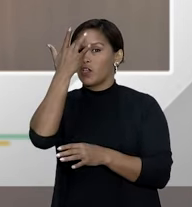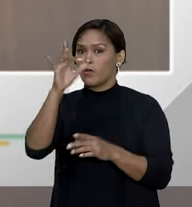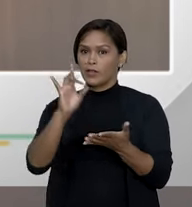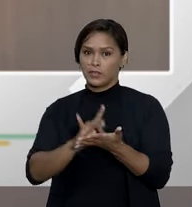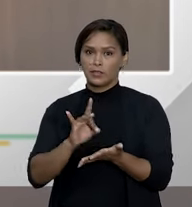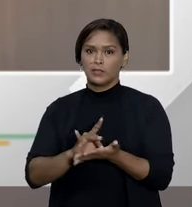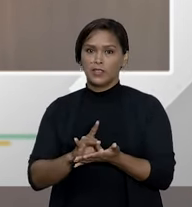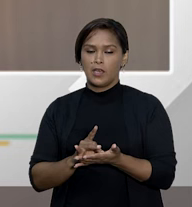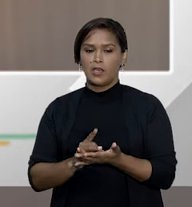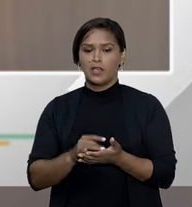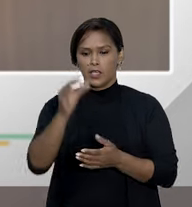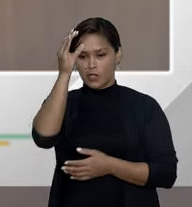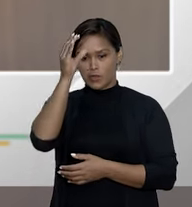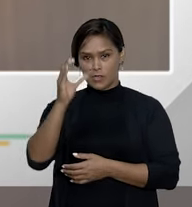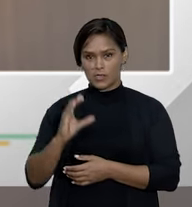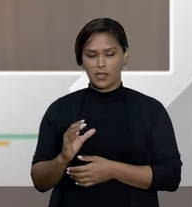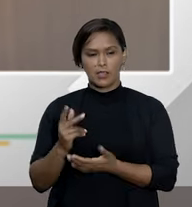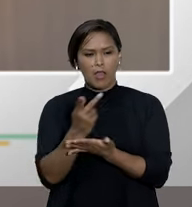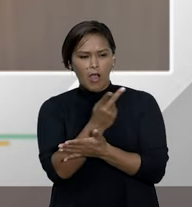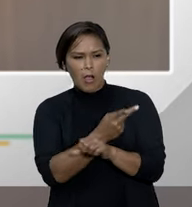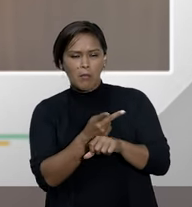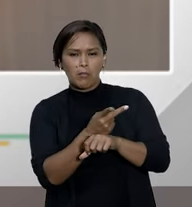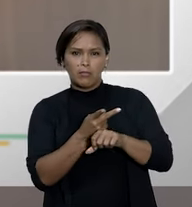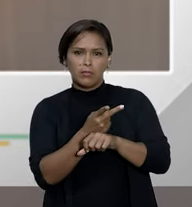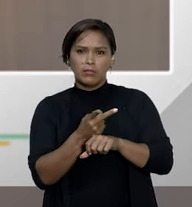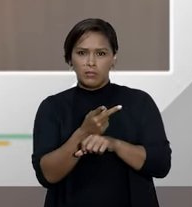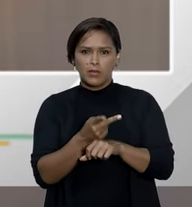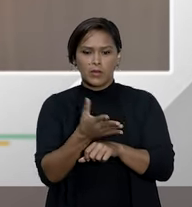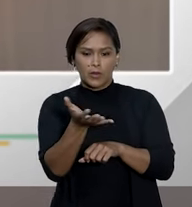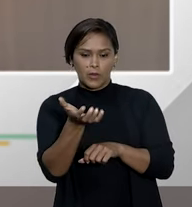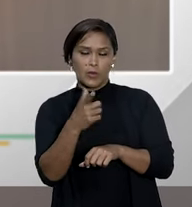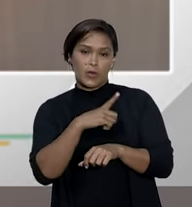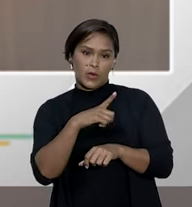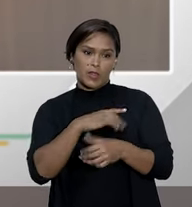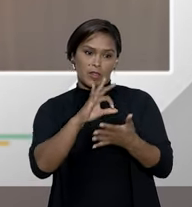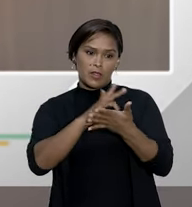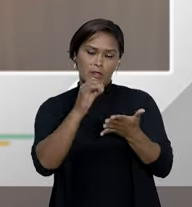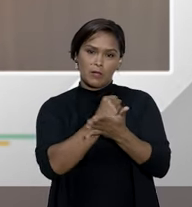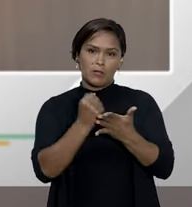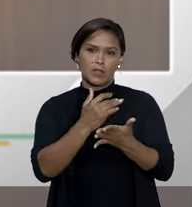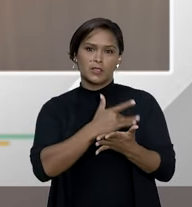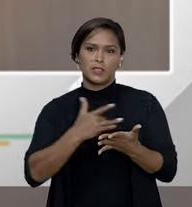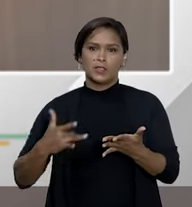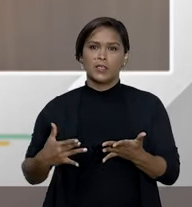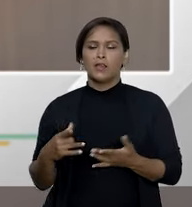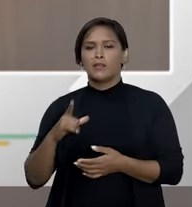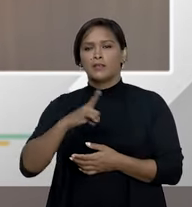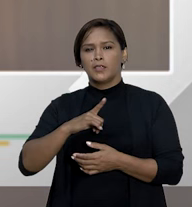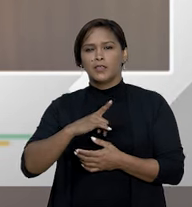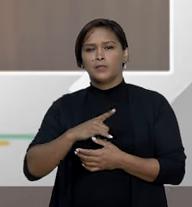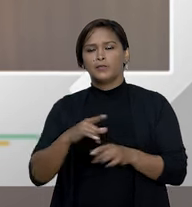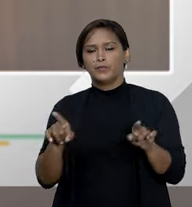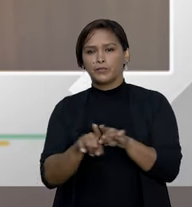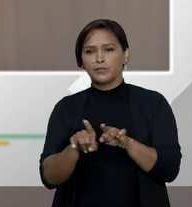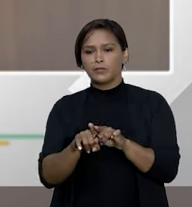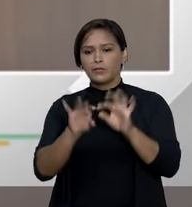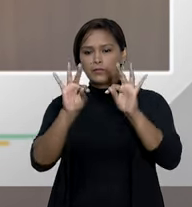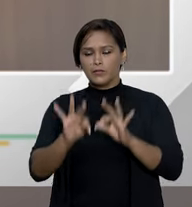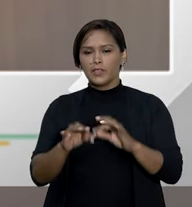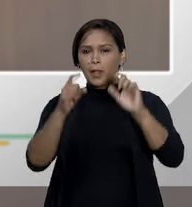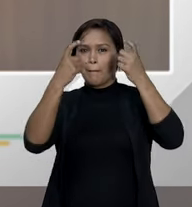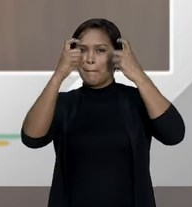cidadão ao procurar o plano de saúde ele teria que pelo menos ter essas essas